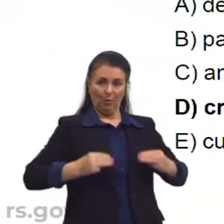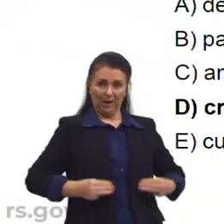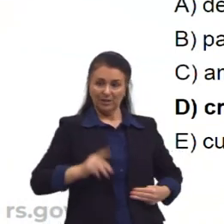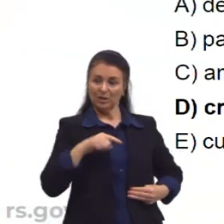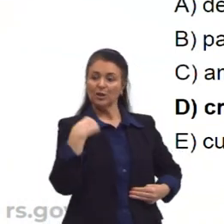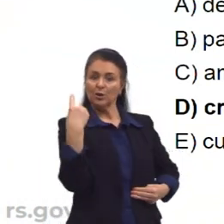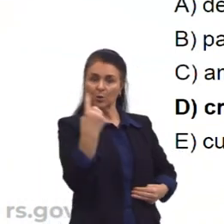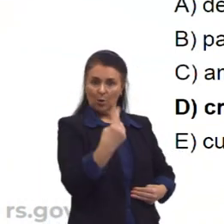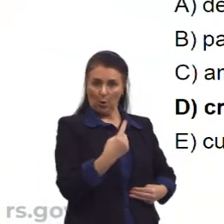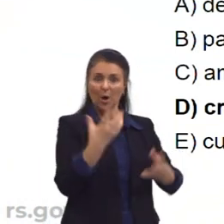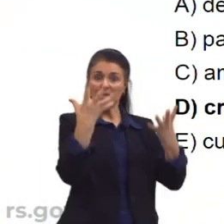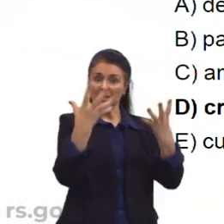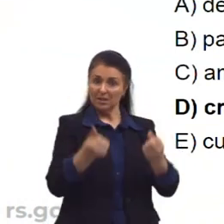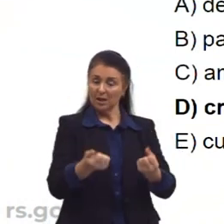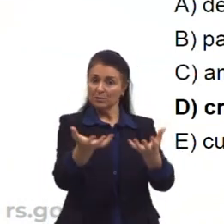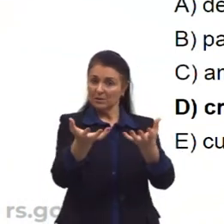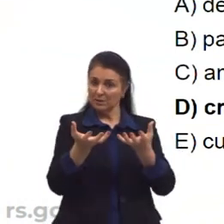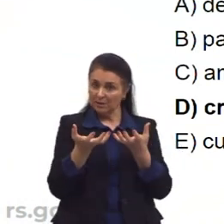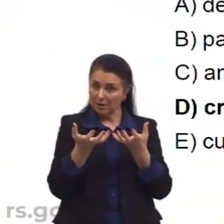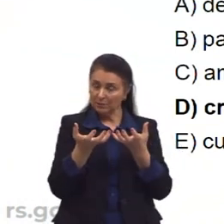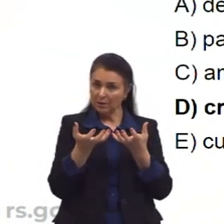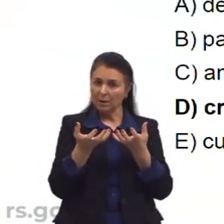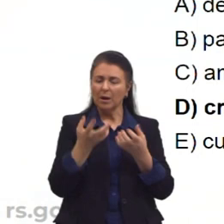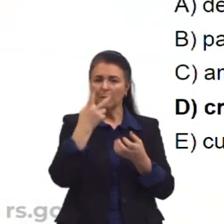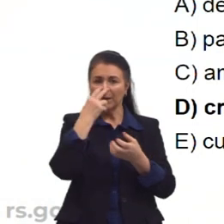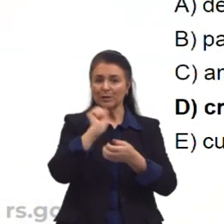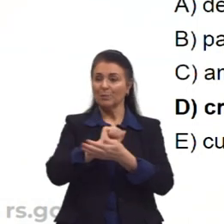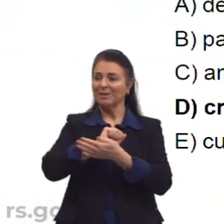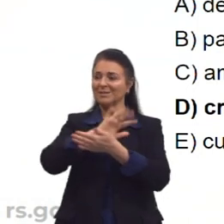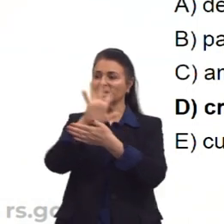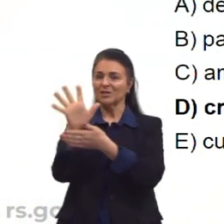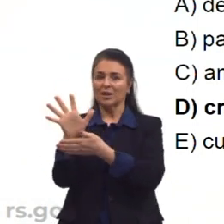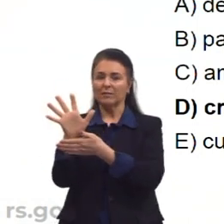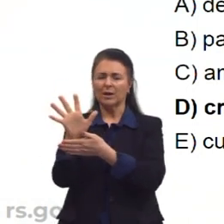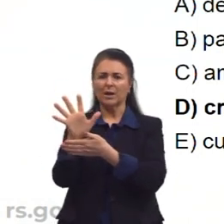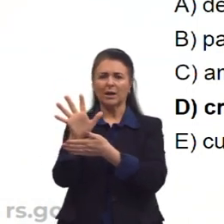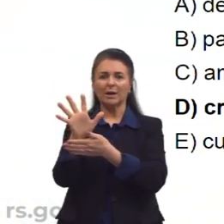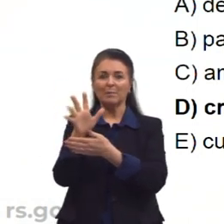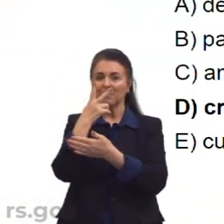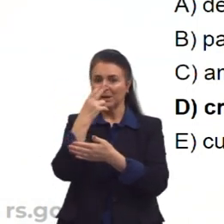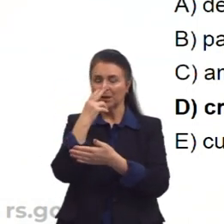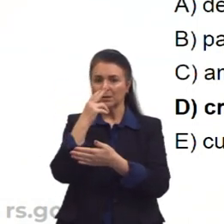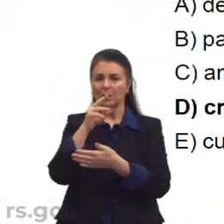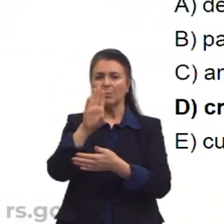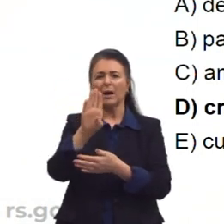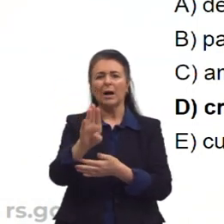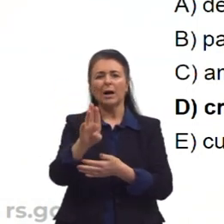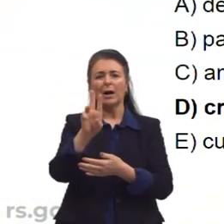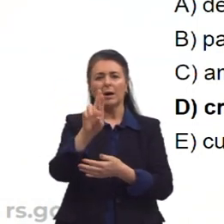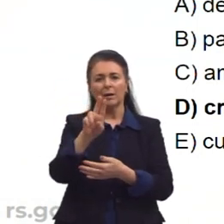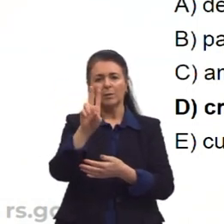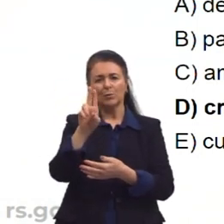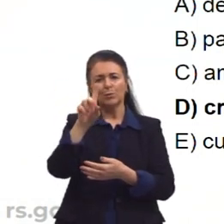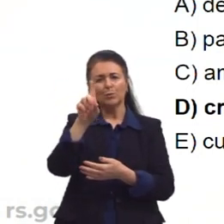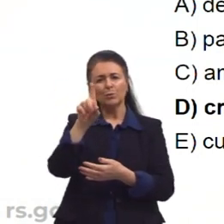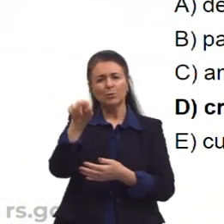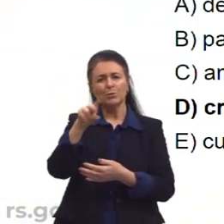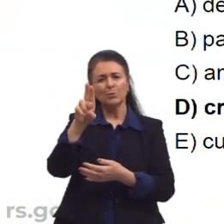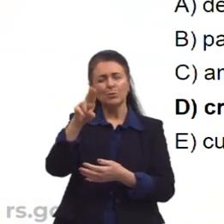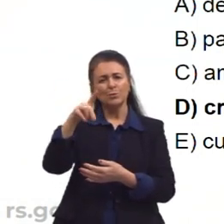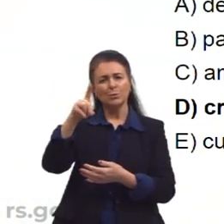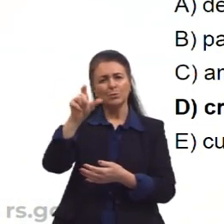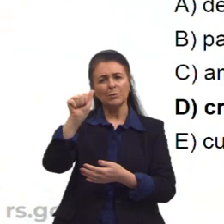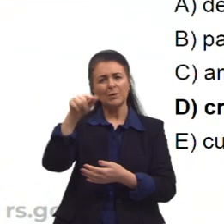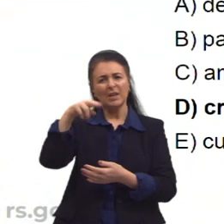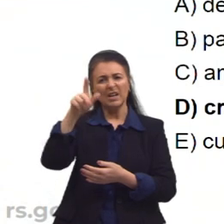aprovar, pareceria mais uma escandinávia do que um brusudanga, corrompida na ação fictícia